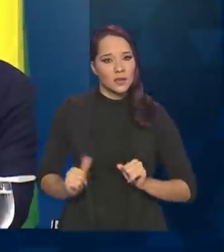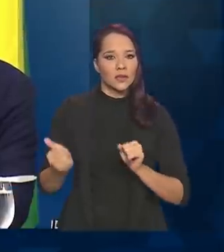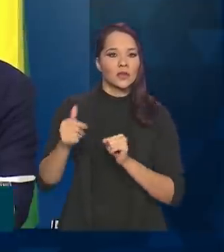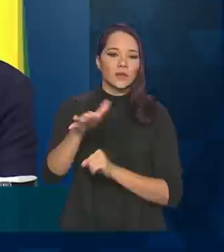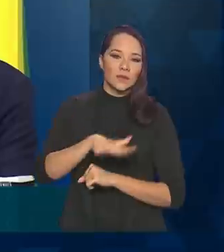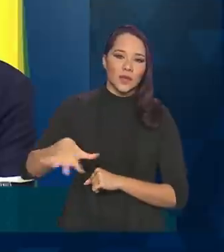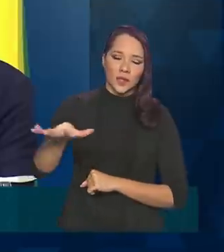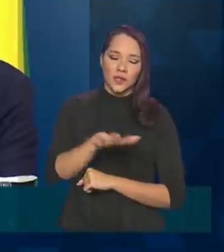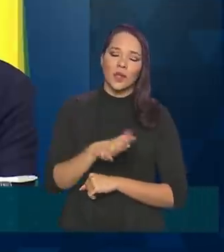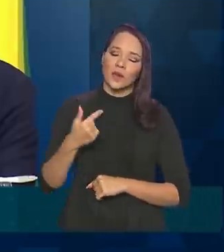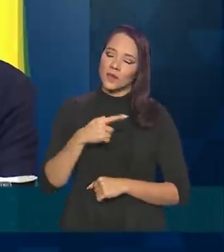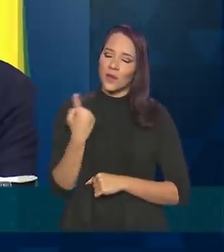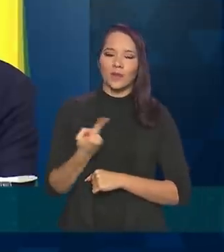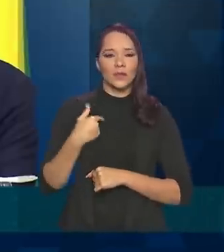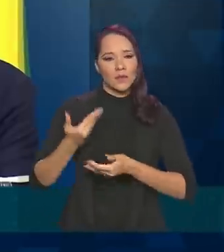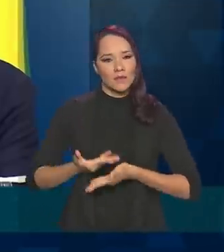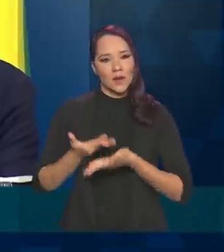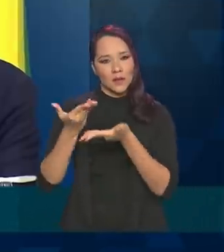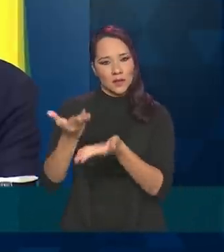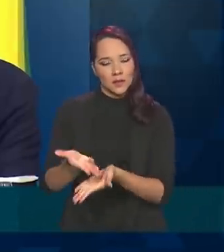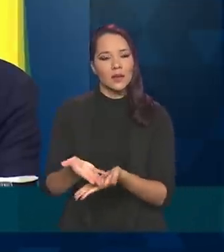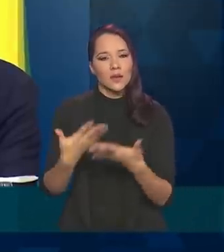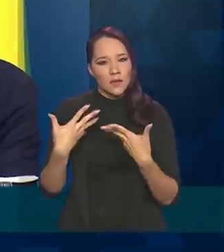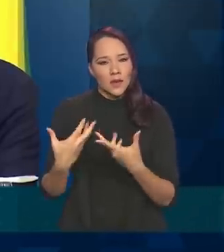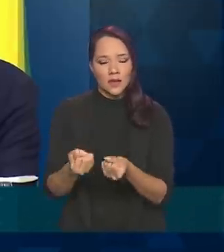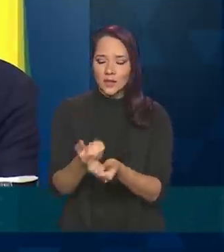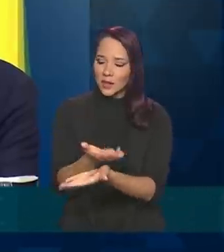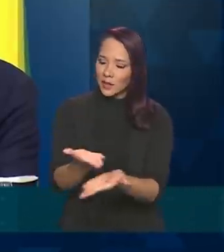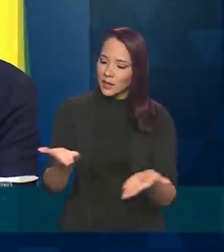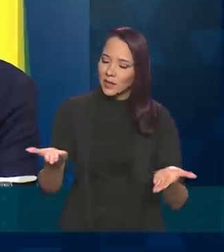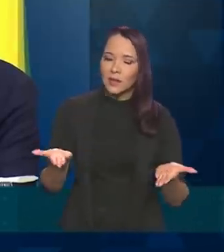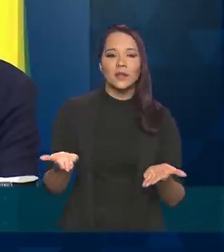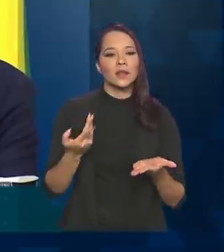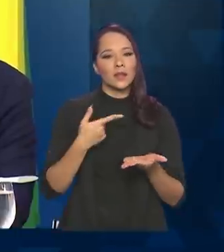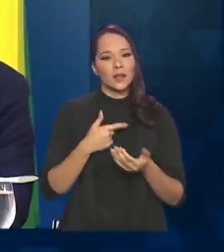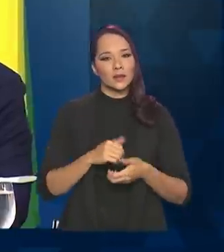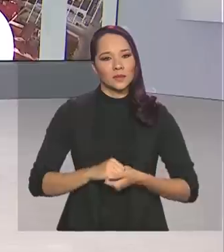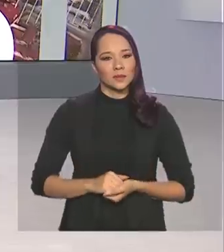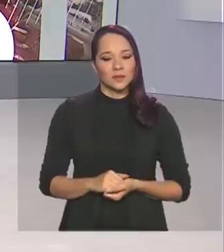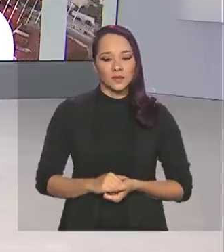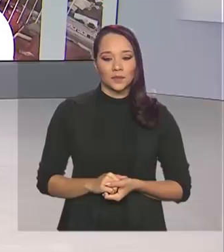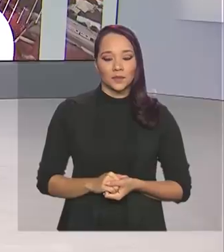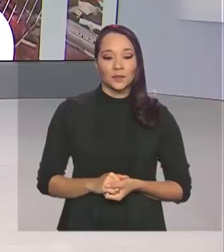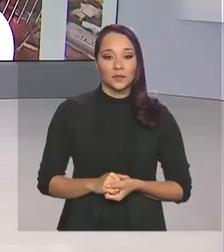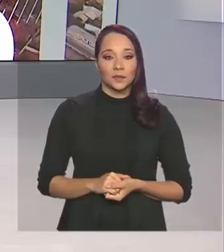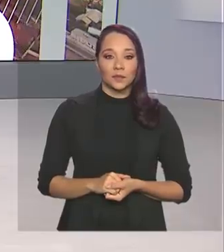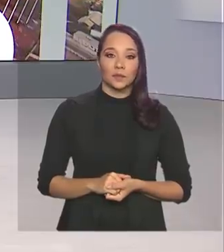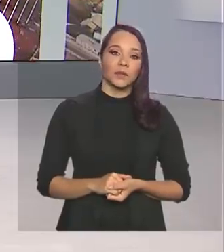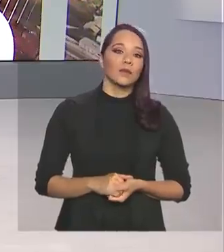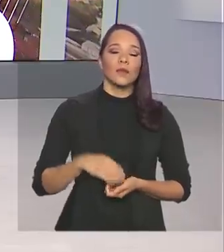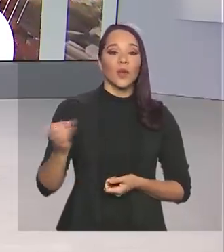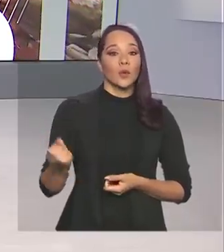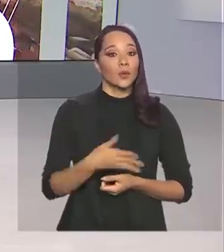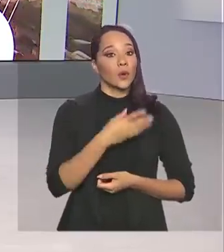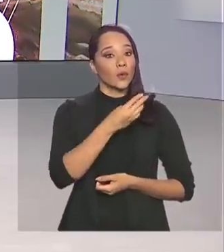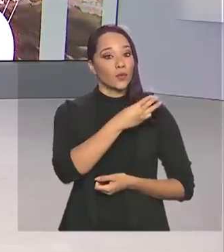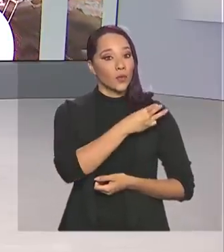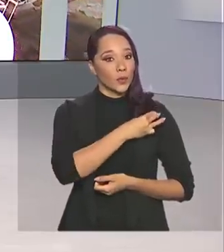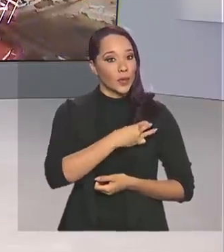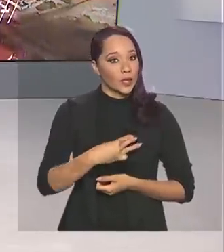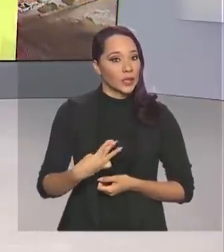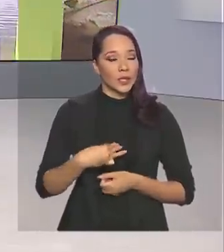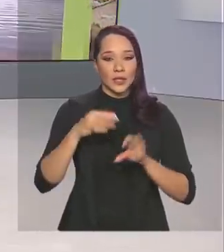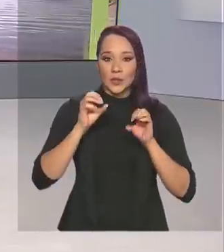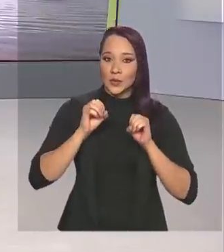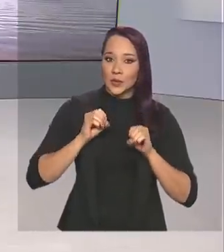BNDES está aqui para servir e vai atender de braço aberto e satisfeito de fazer parte dessa missão. O novo ministro da Educação